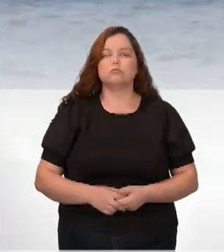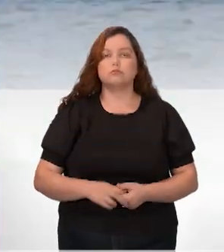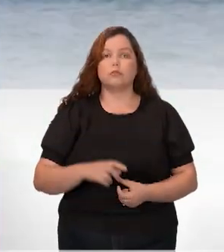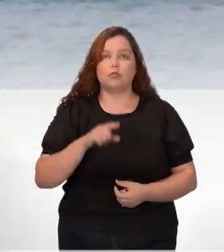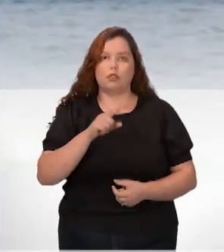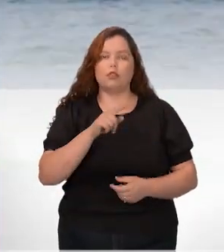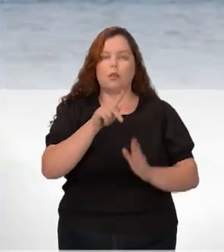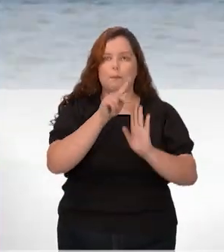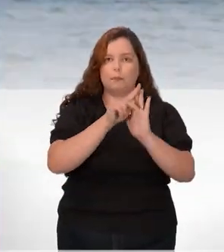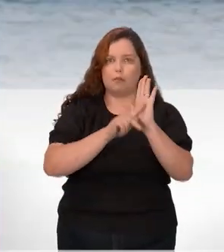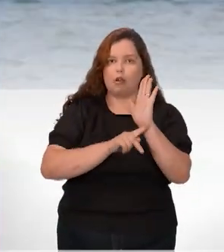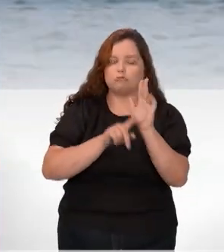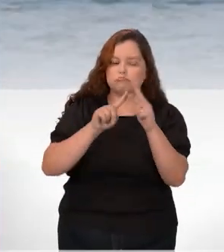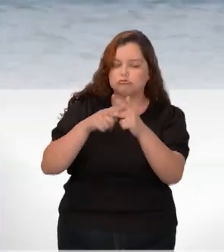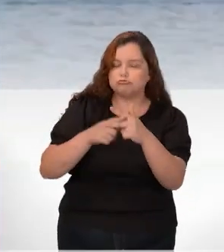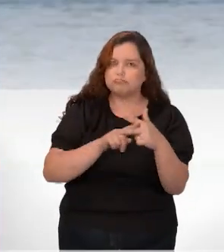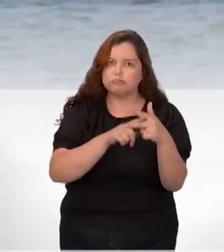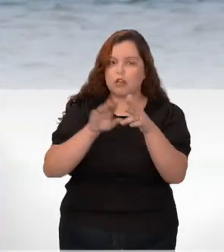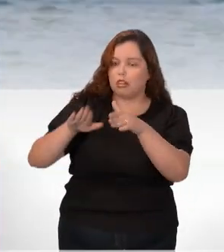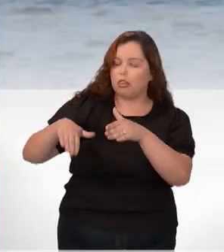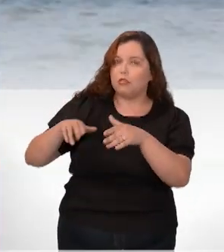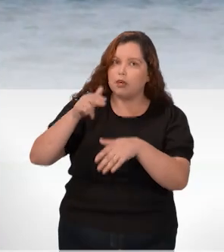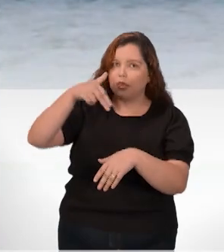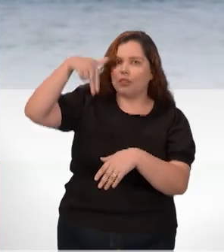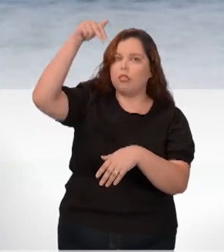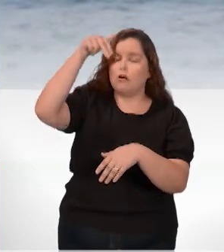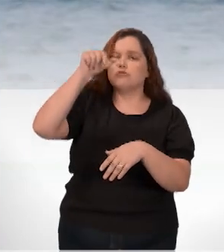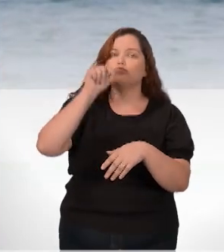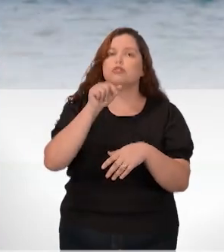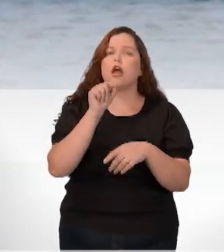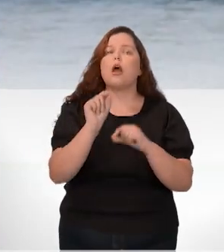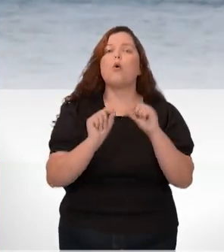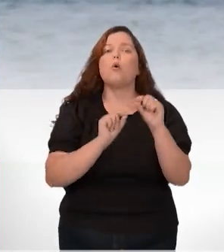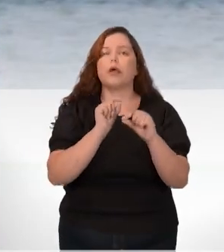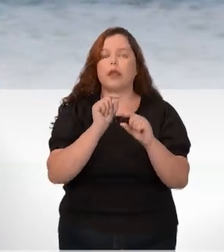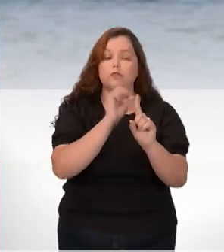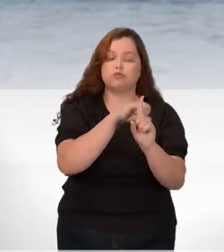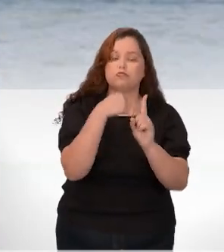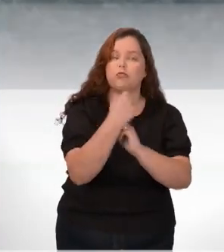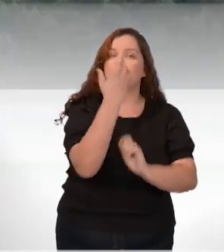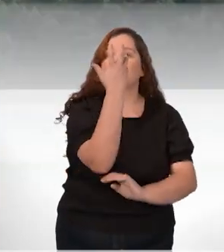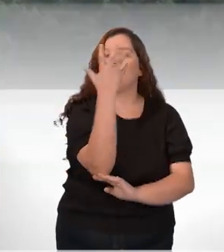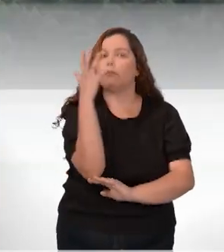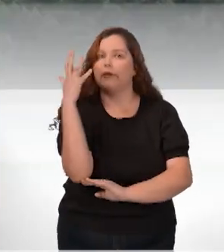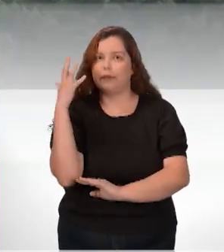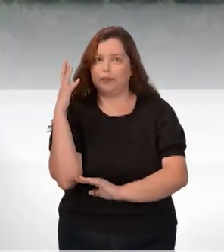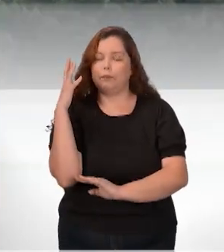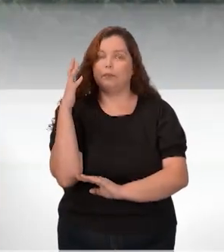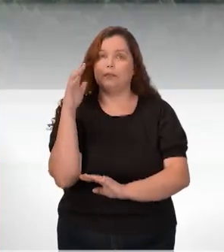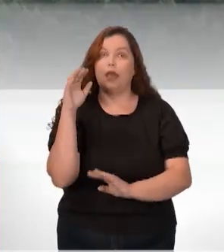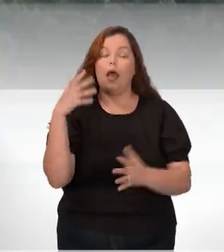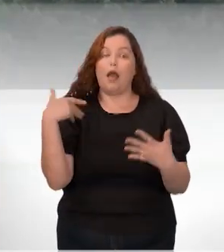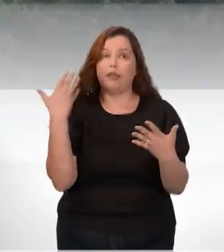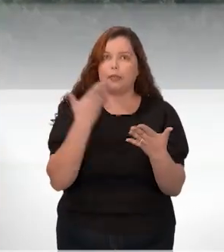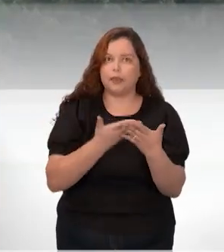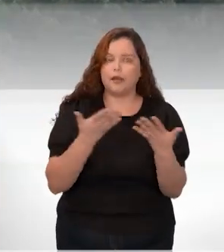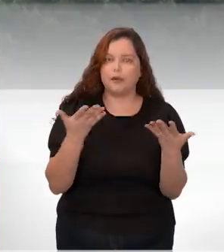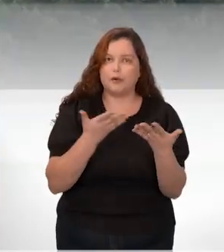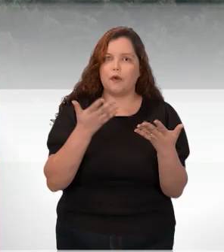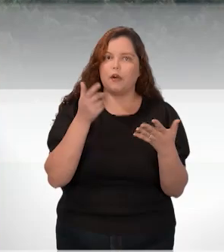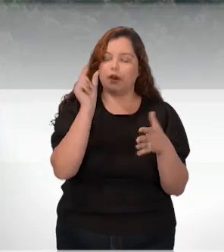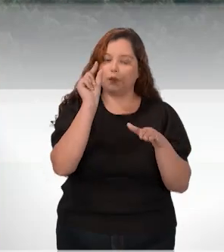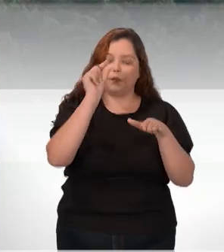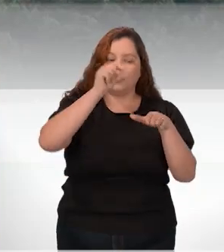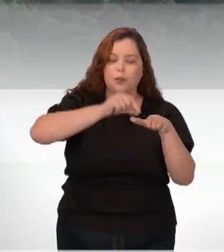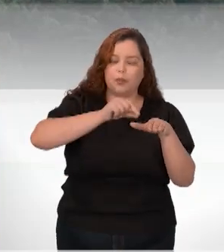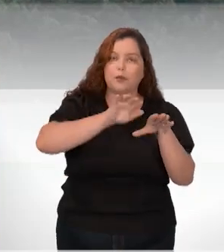Restaura Litoral Norte, está realizando uma recuperação socioambiental. Até agora, já foram dispersados